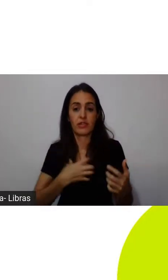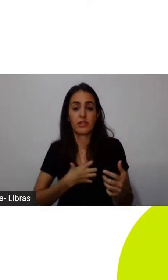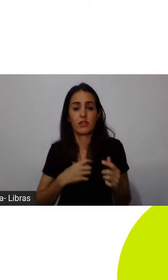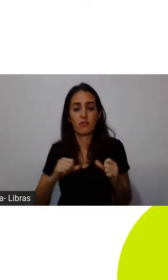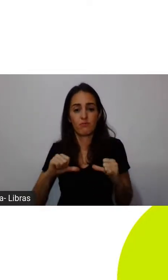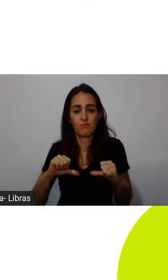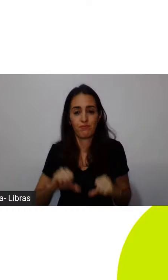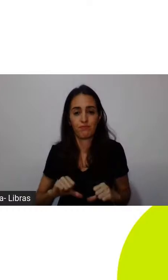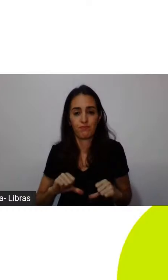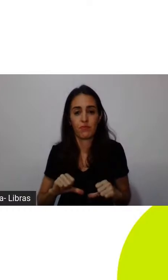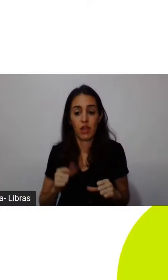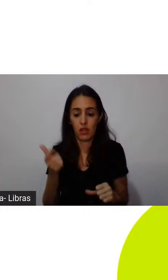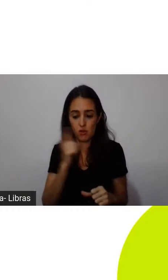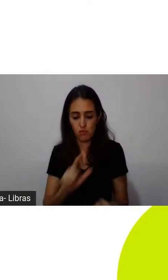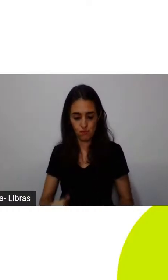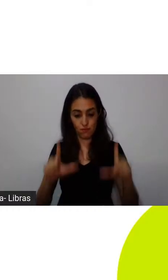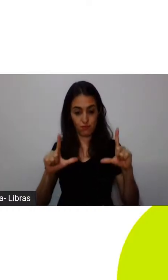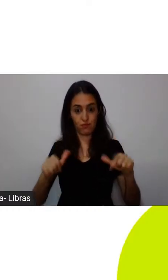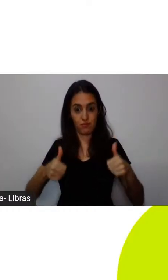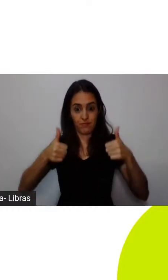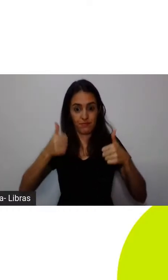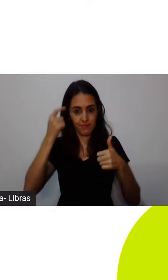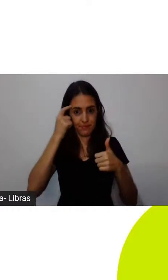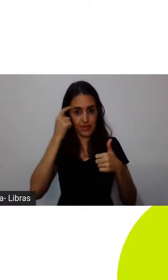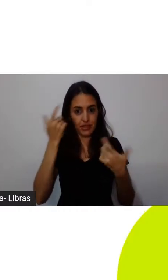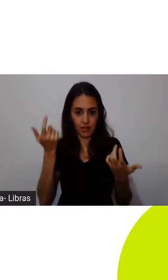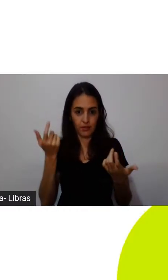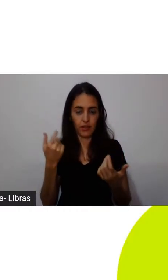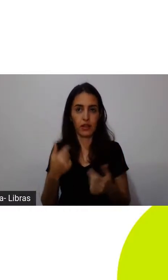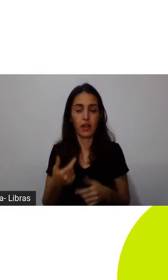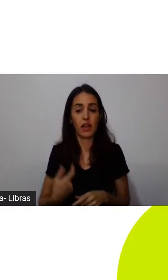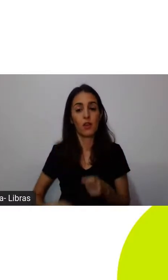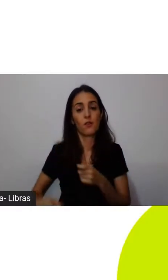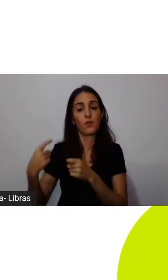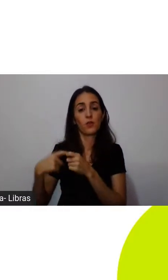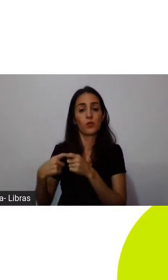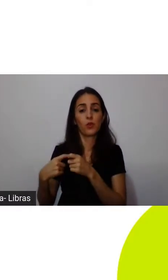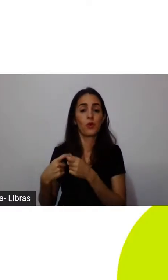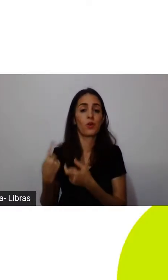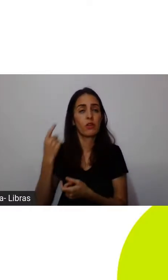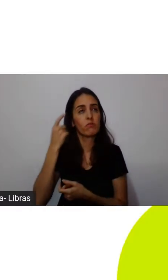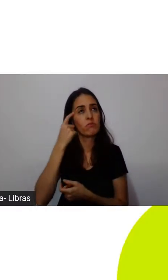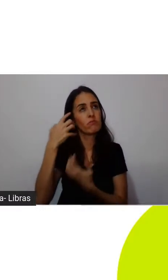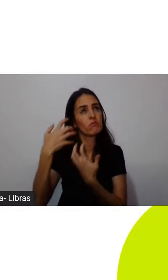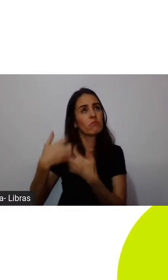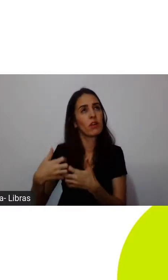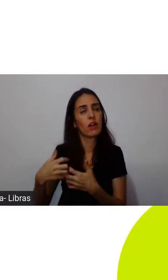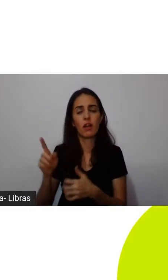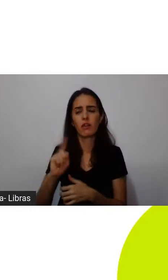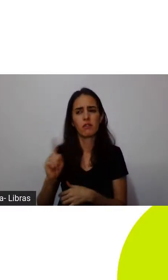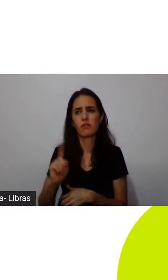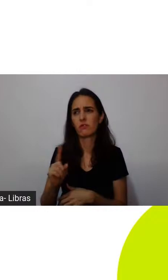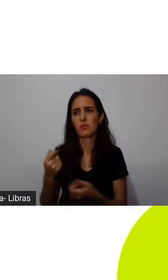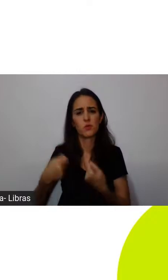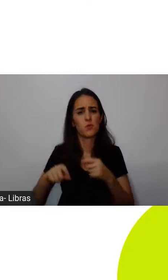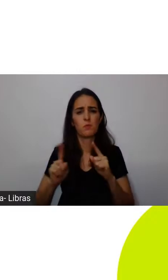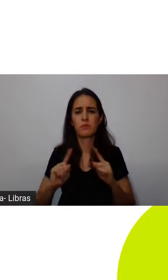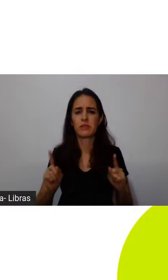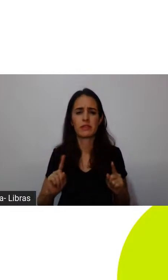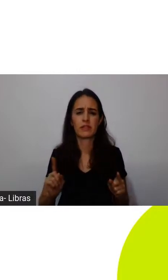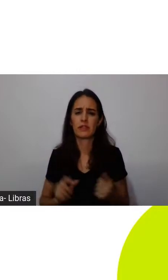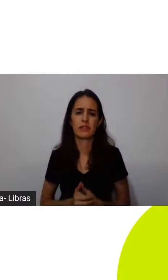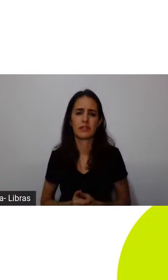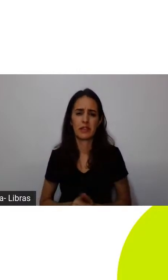ele sempre fazendo aquele trabalho dele e encontrando uma mulher que não estava em nenhum estereótipo nem